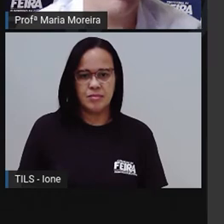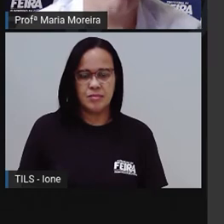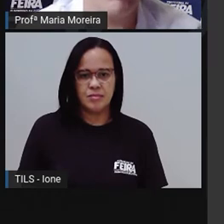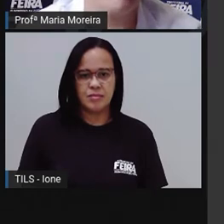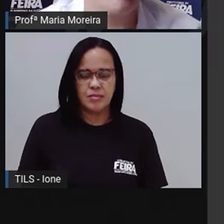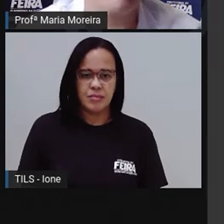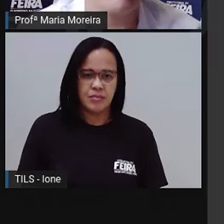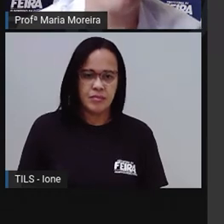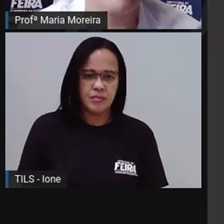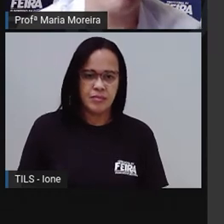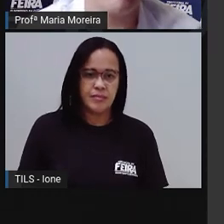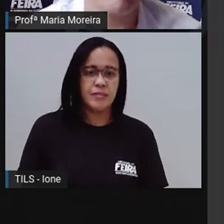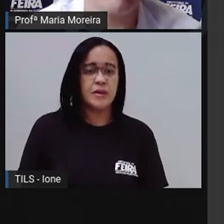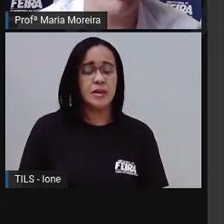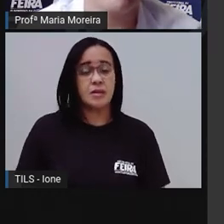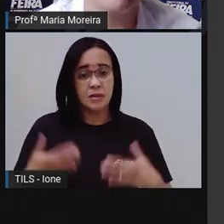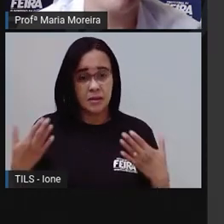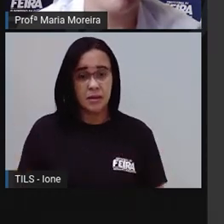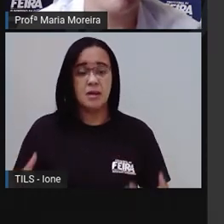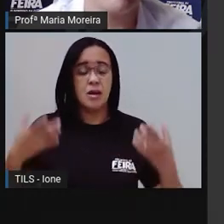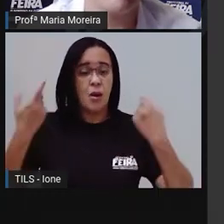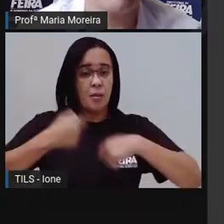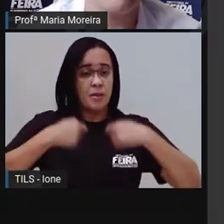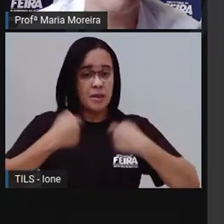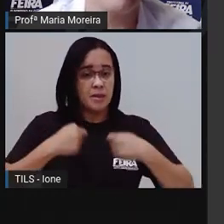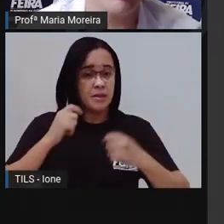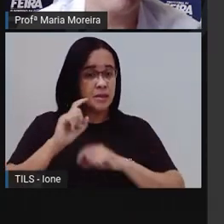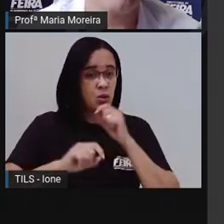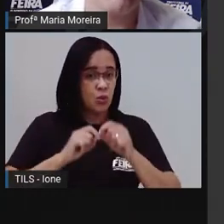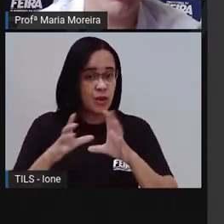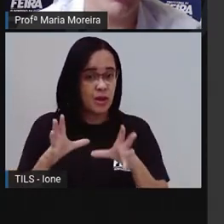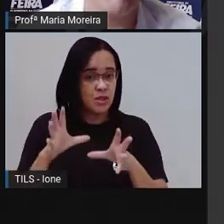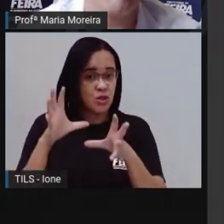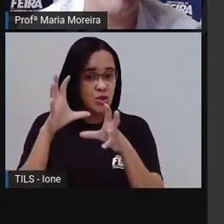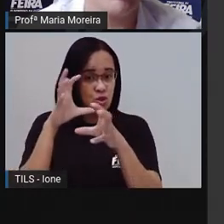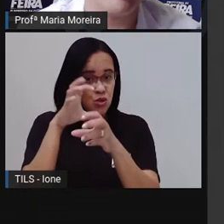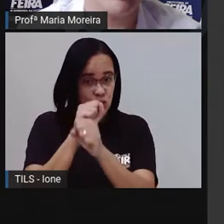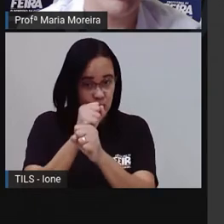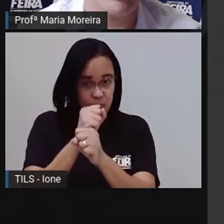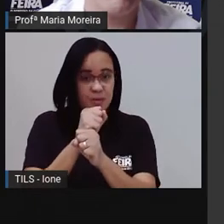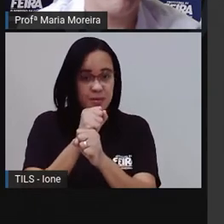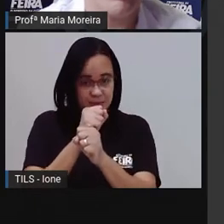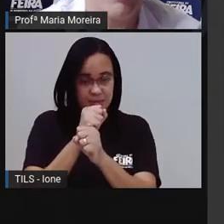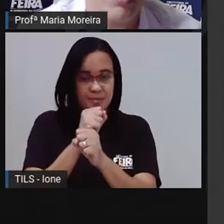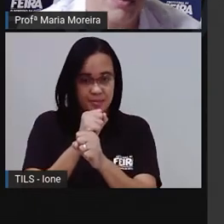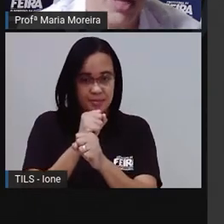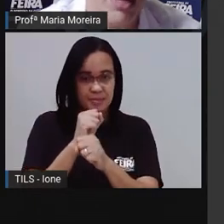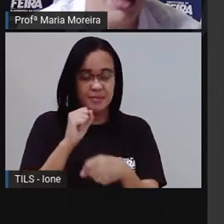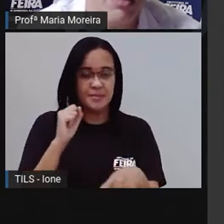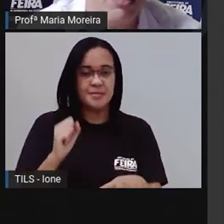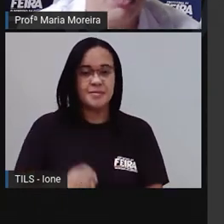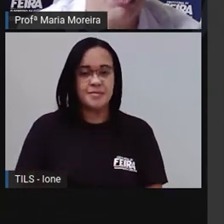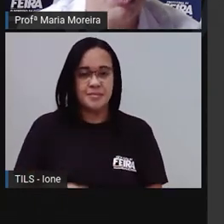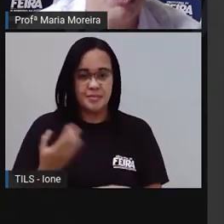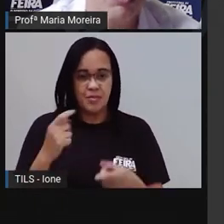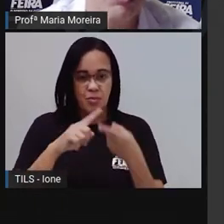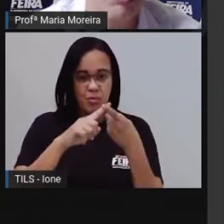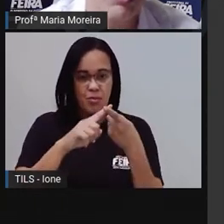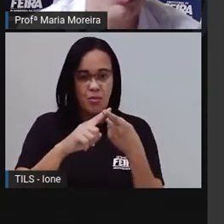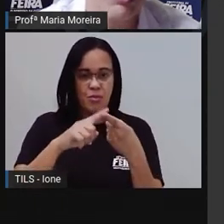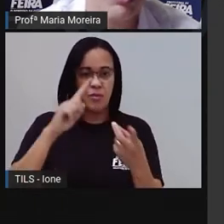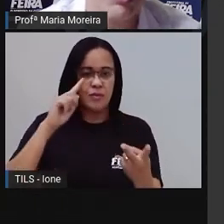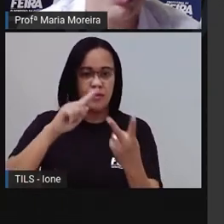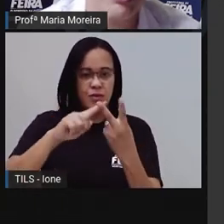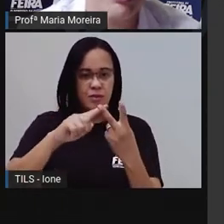Então, basta agora a gente fazer o quê, ó? A nossa contagem. Vamos lá. Quanto é que tem aqui? Vamos lá? Ó. Um,